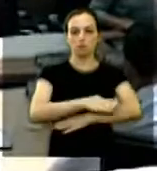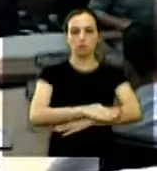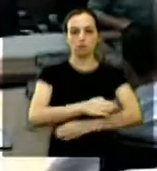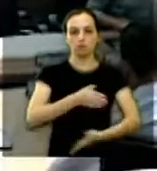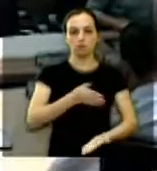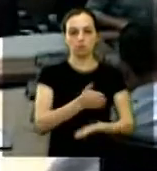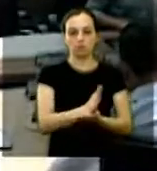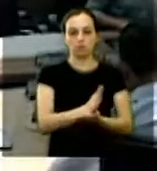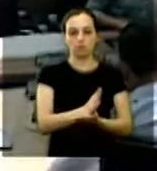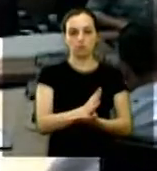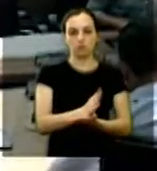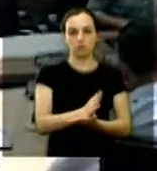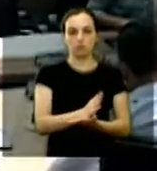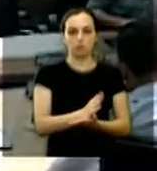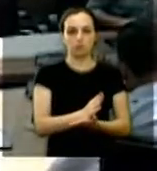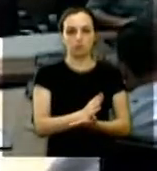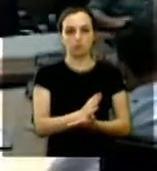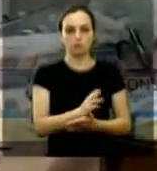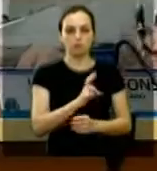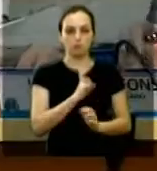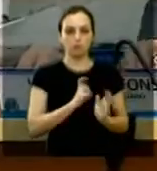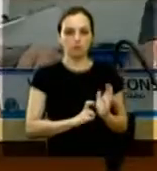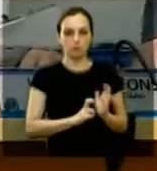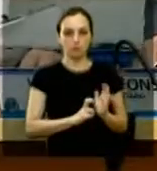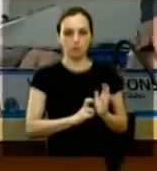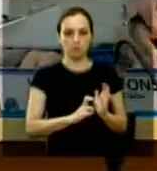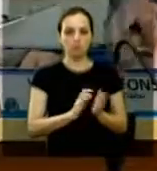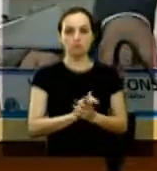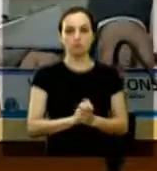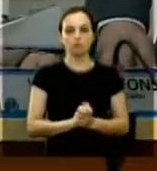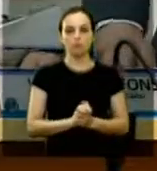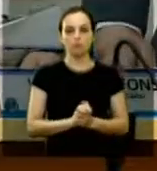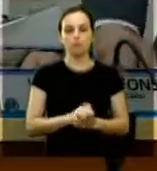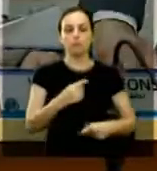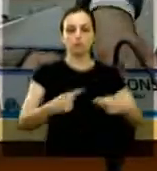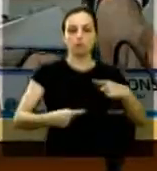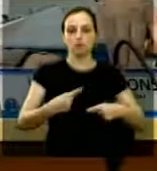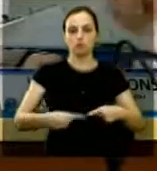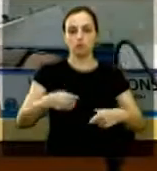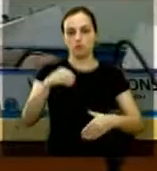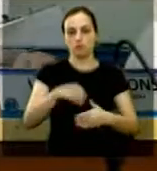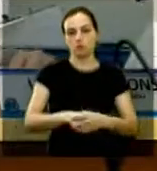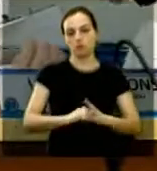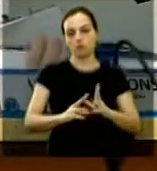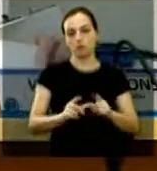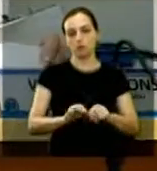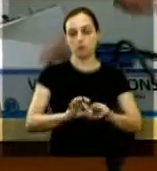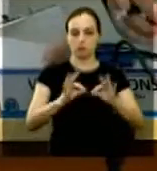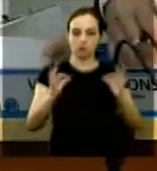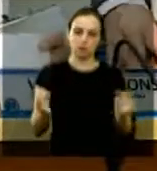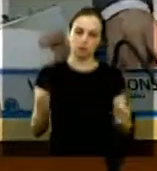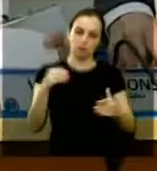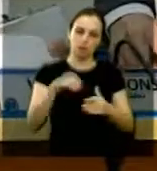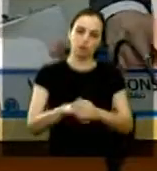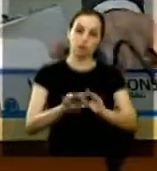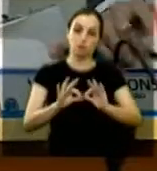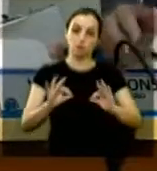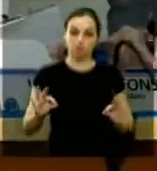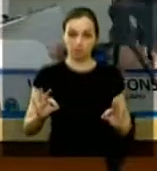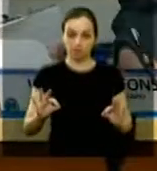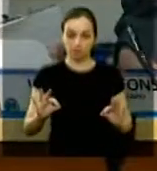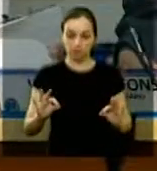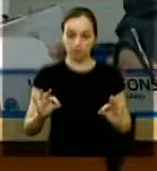aprovado item número 5 o item número 5 única discussão em votação maioria simples a votação é simbólica